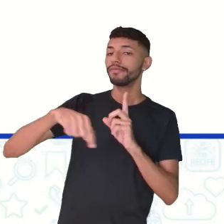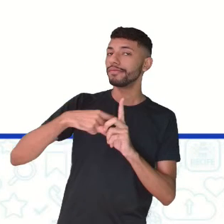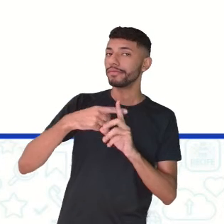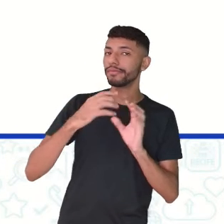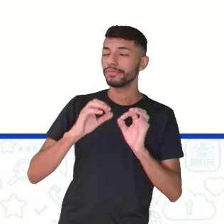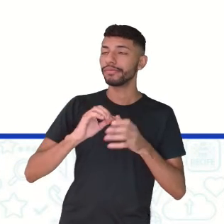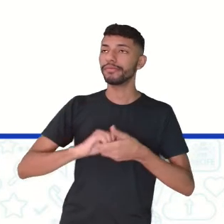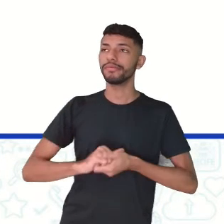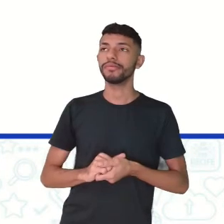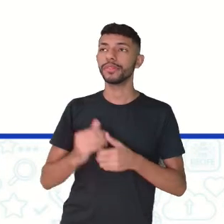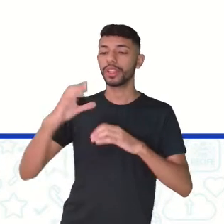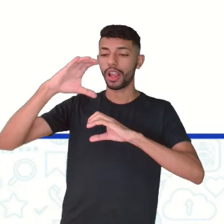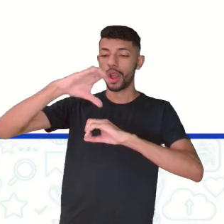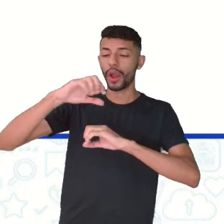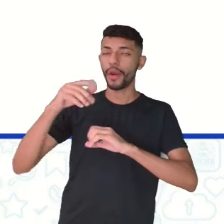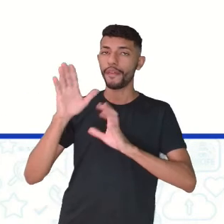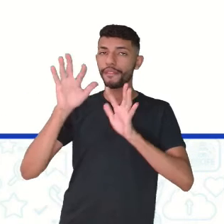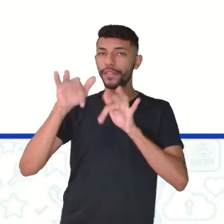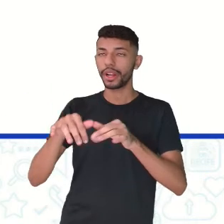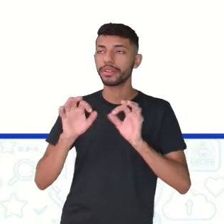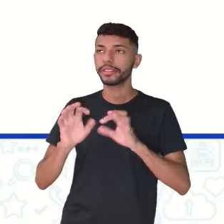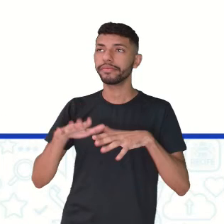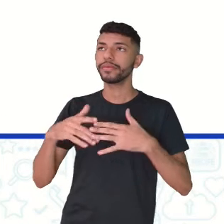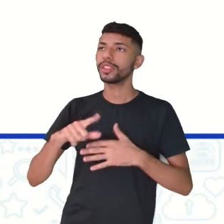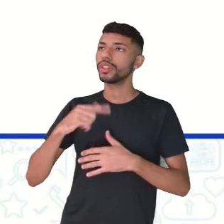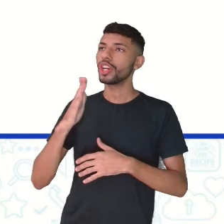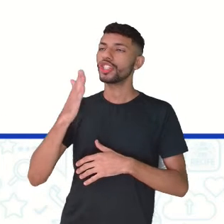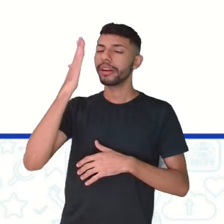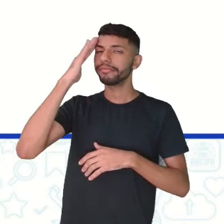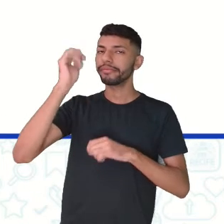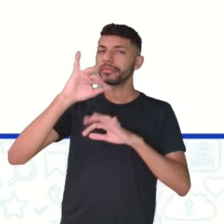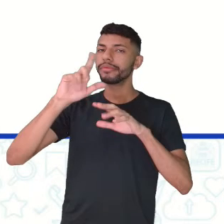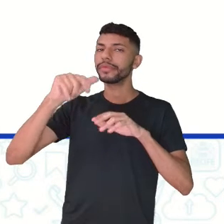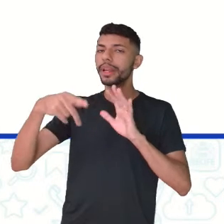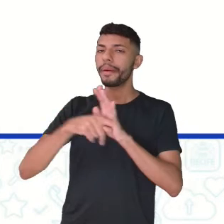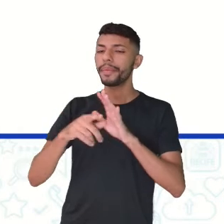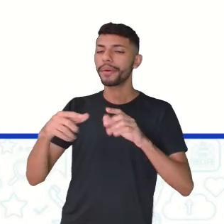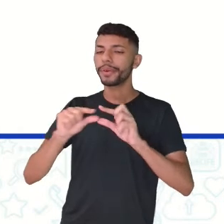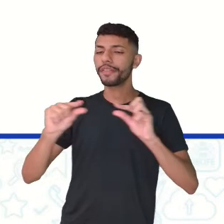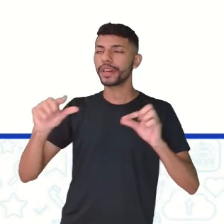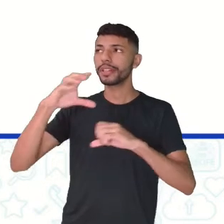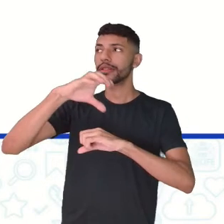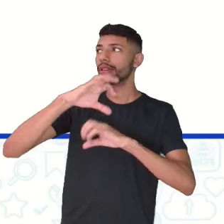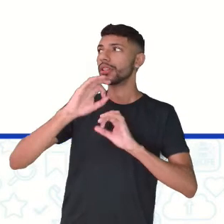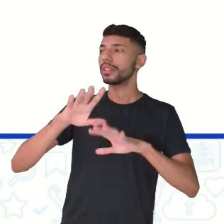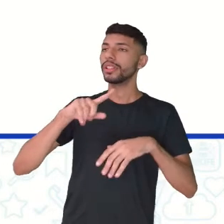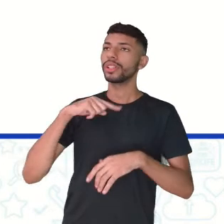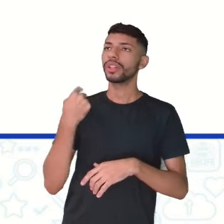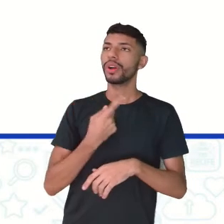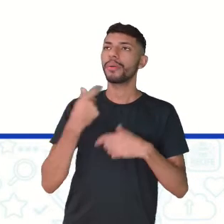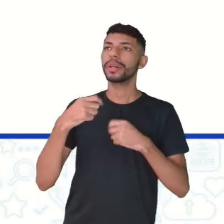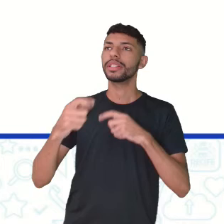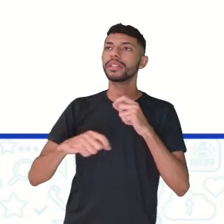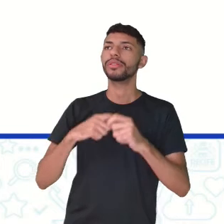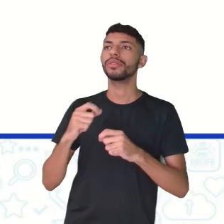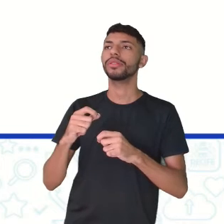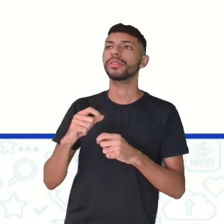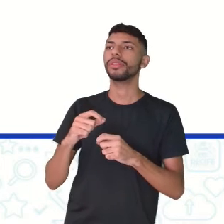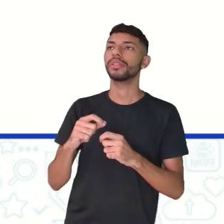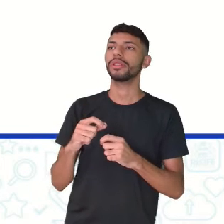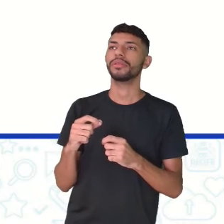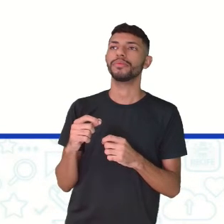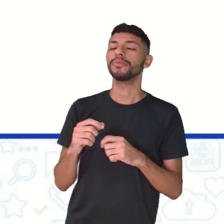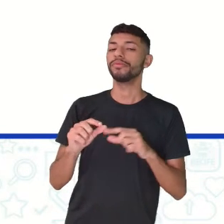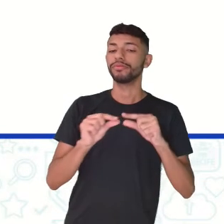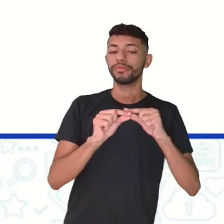E a interrogação final. Como tem interrogação final, você já sabe que é a forma interrogativa. Então, vamos lá. Precisamos aqui de uma partícula auxiliadora